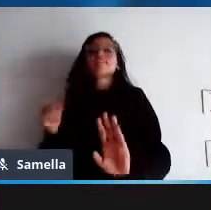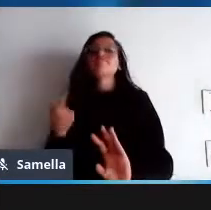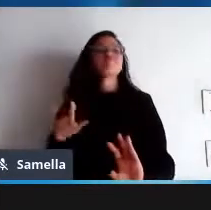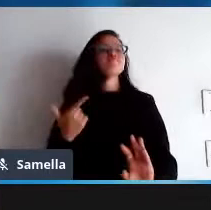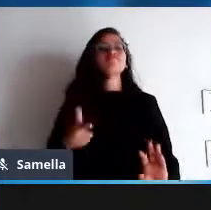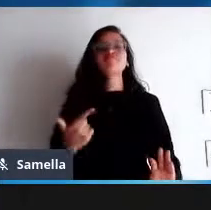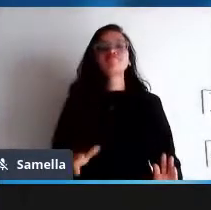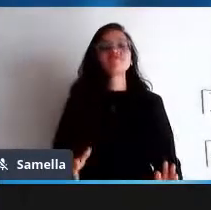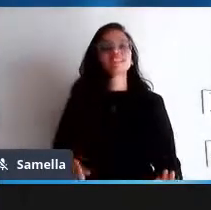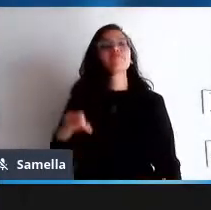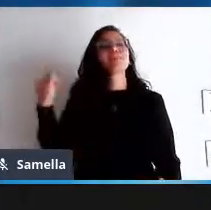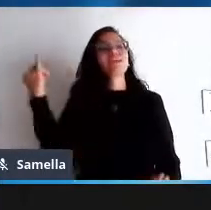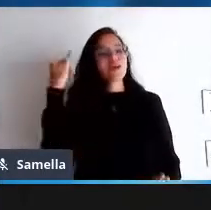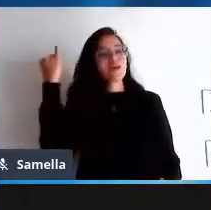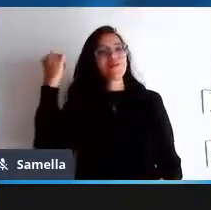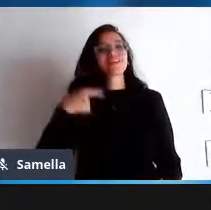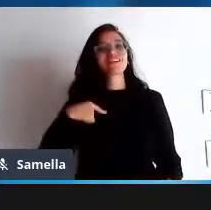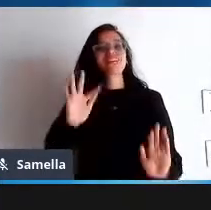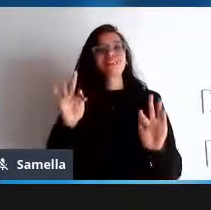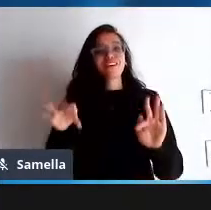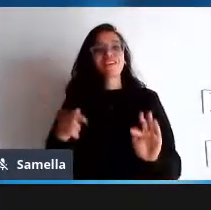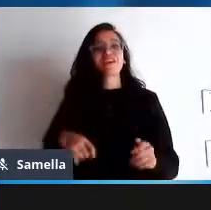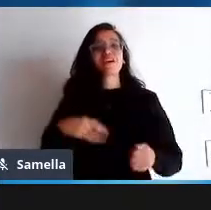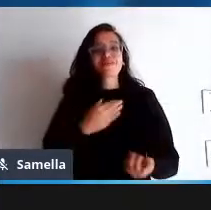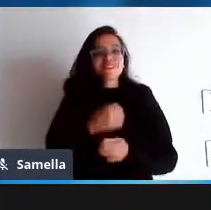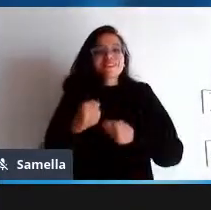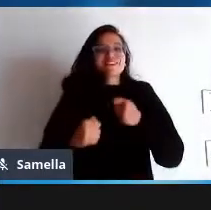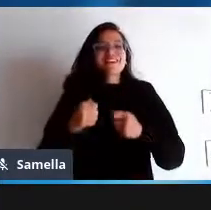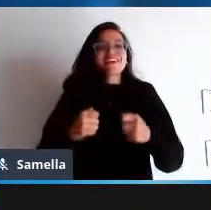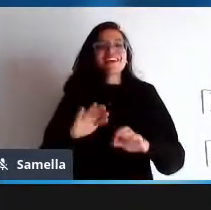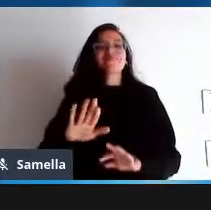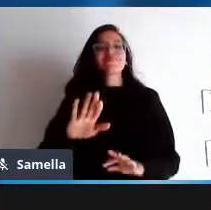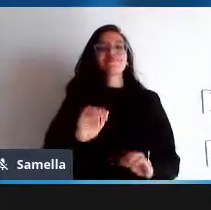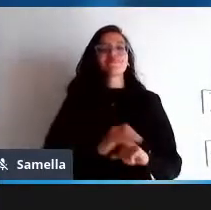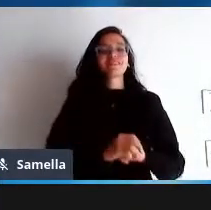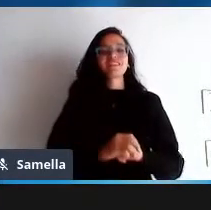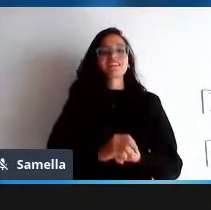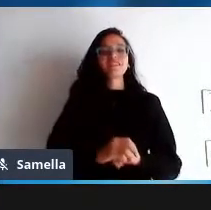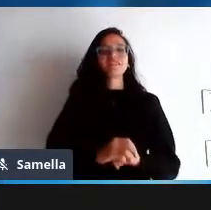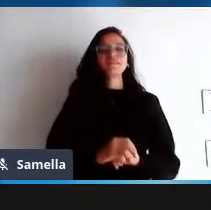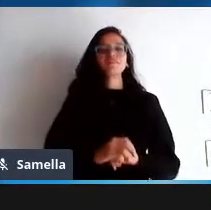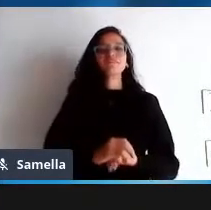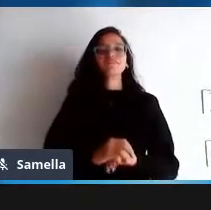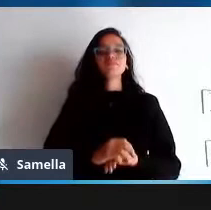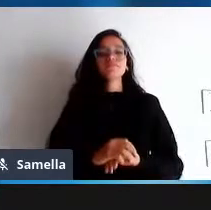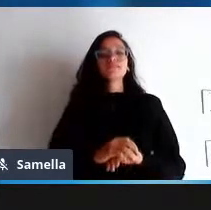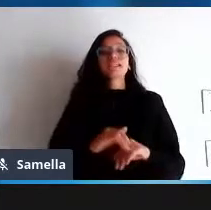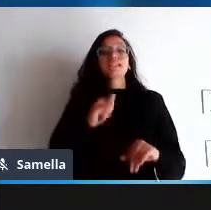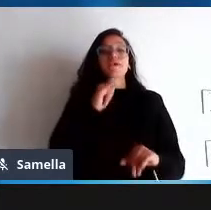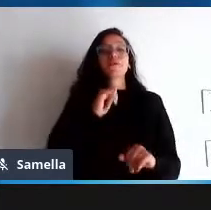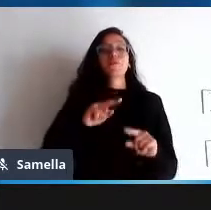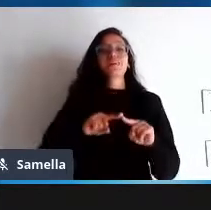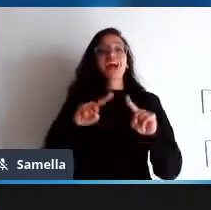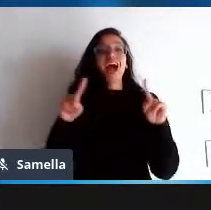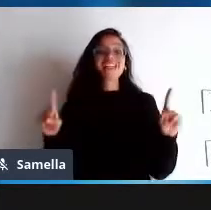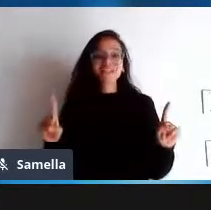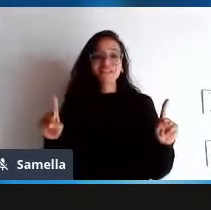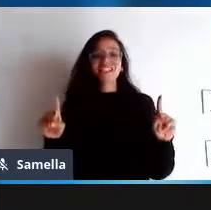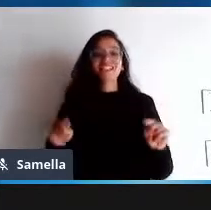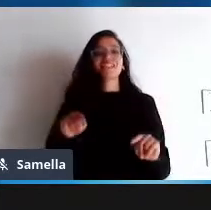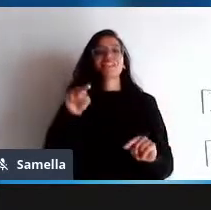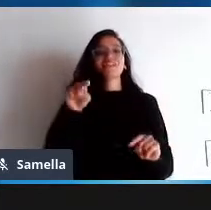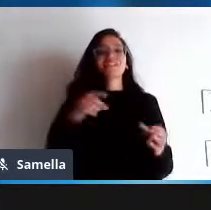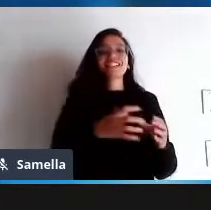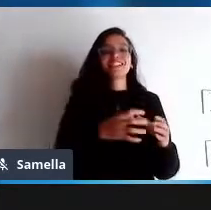e infelizmente eu tenho que correr nesse final porque às vezes você vê comunidades muito bacanas de